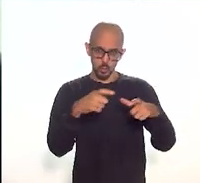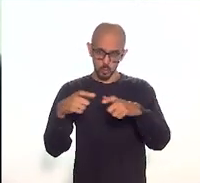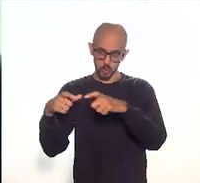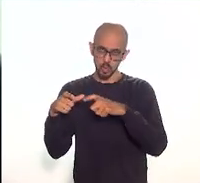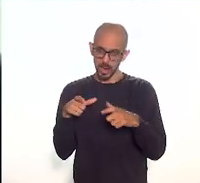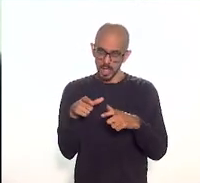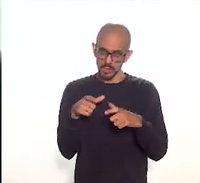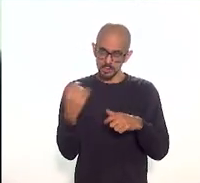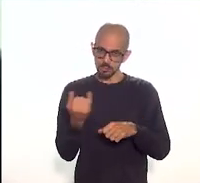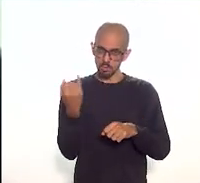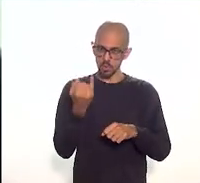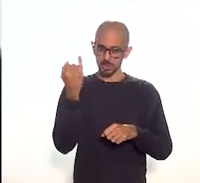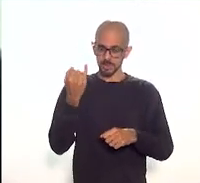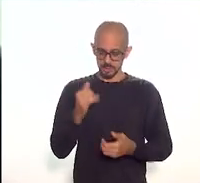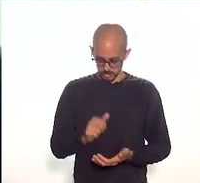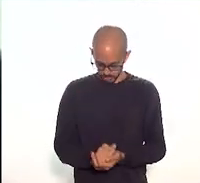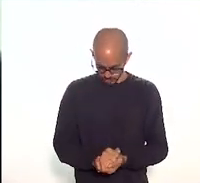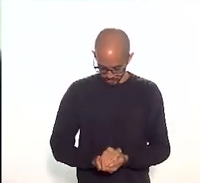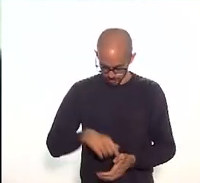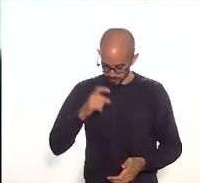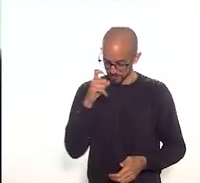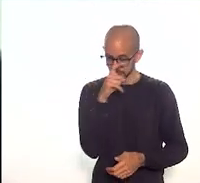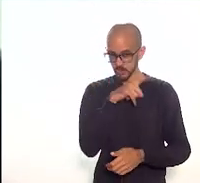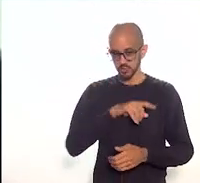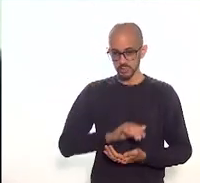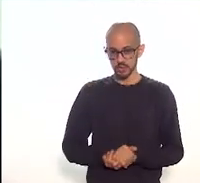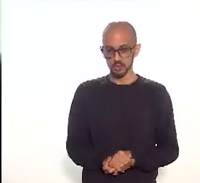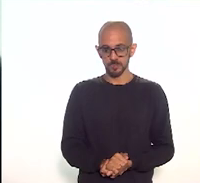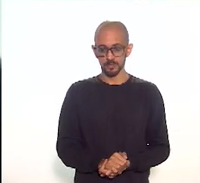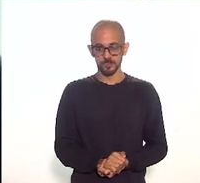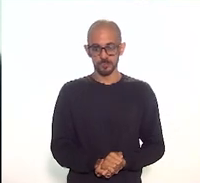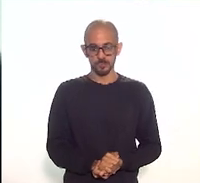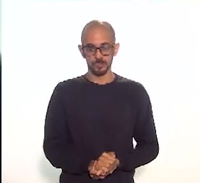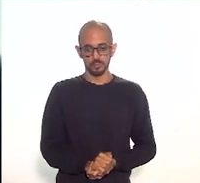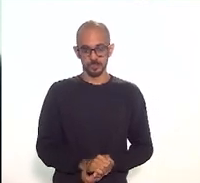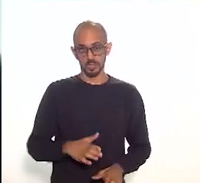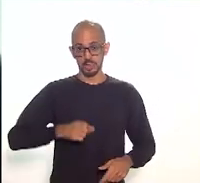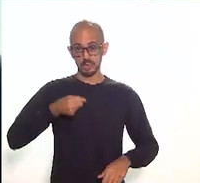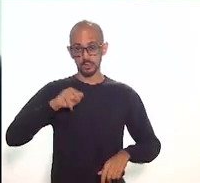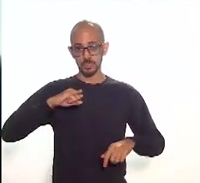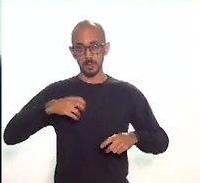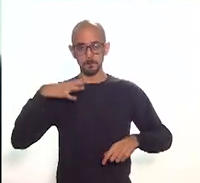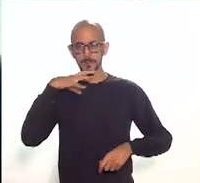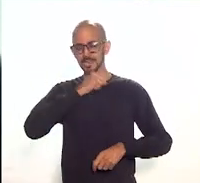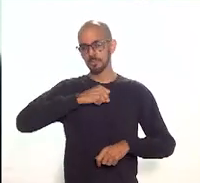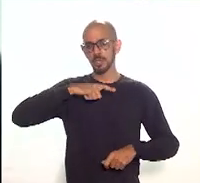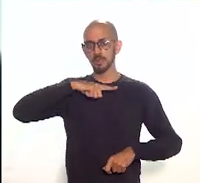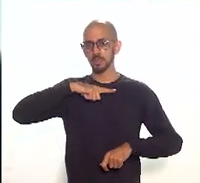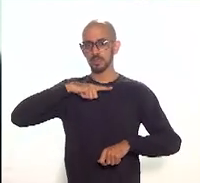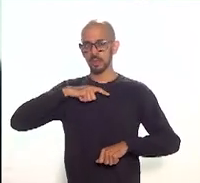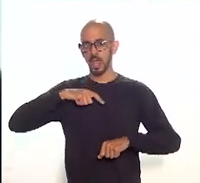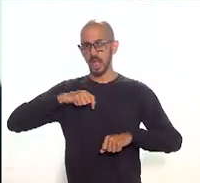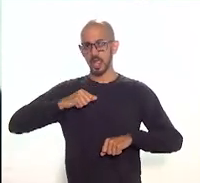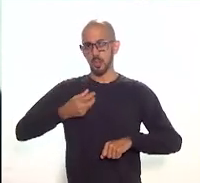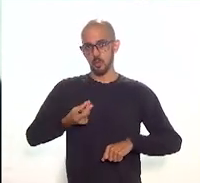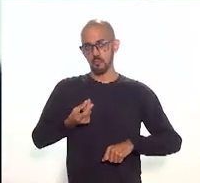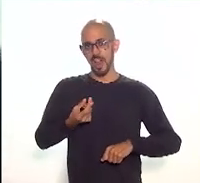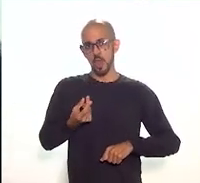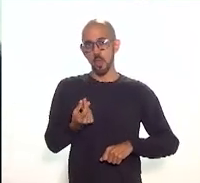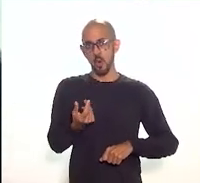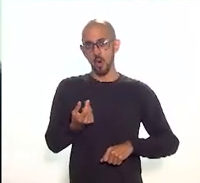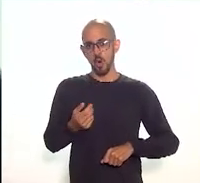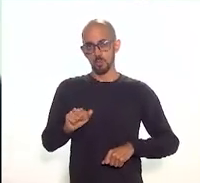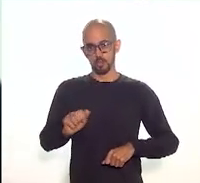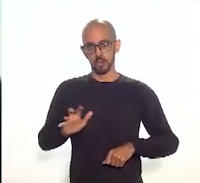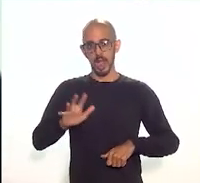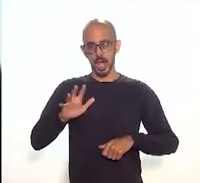importantes? é muito difícil de se considerar que tem um custo muito elevado, mesmo que haja um esforço muito